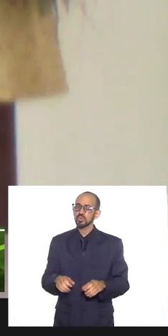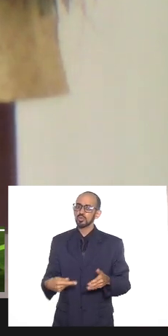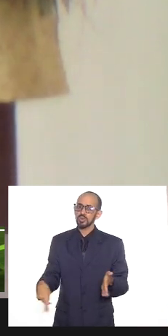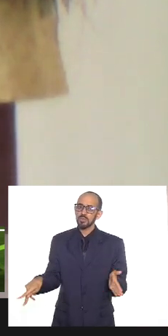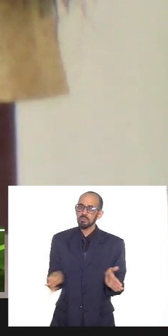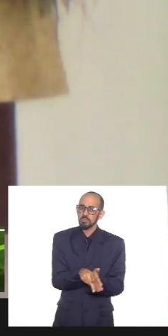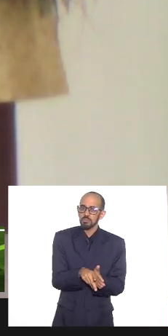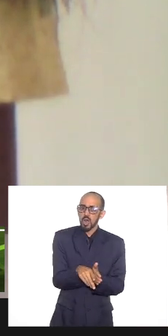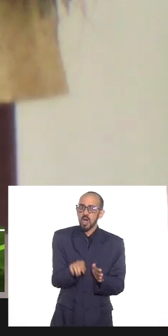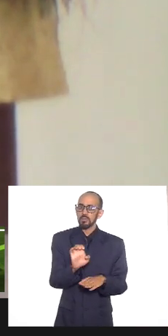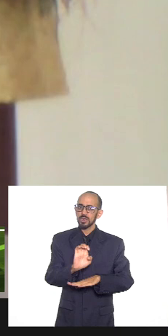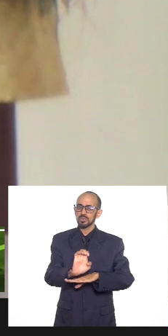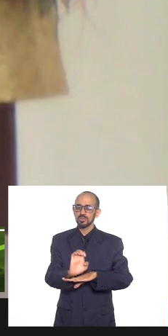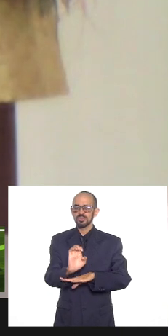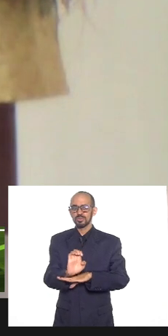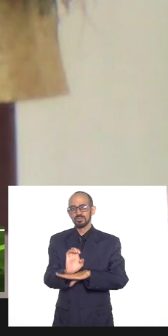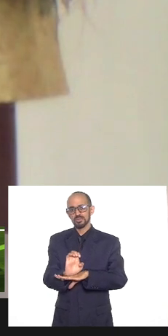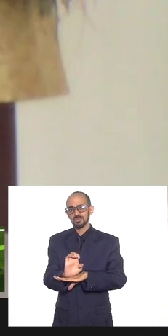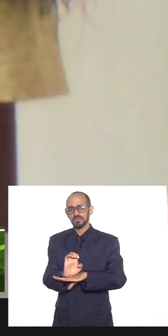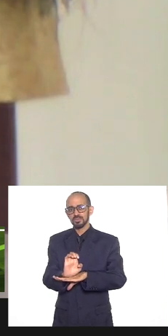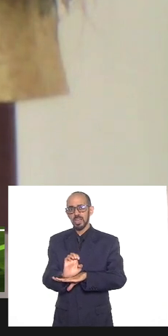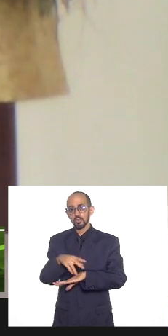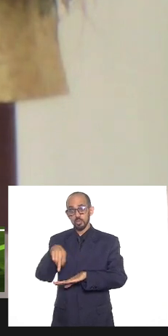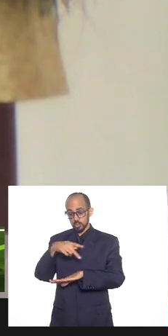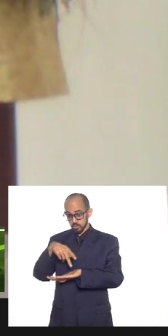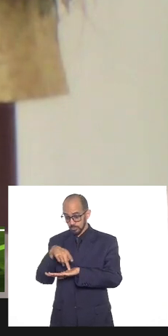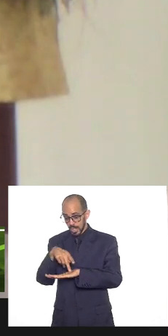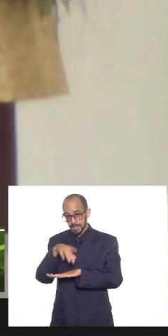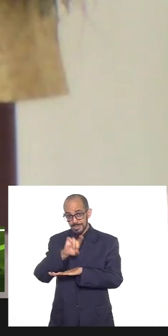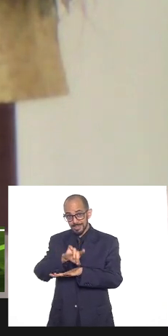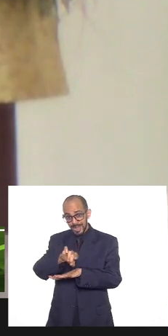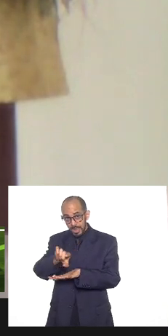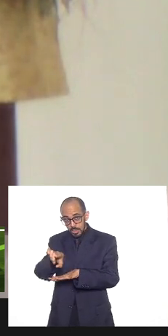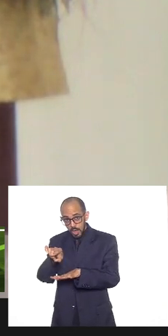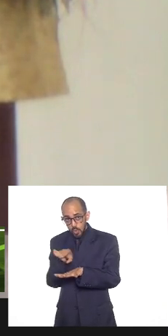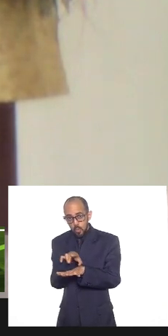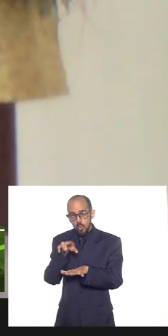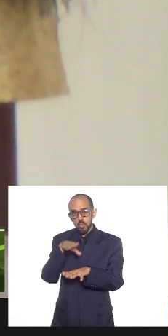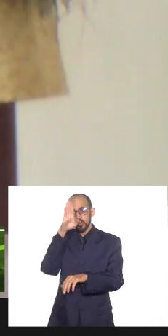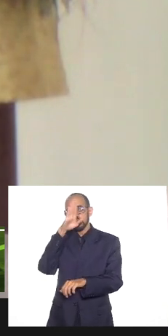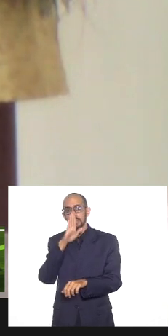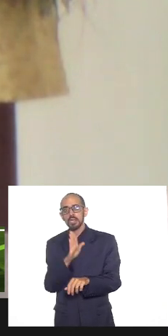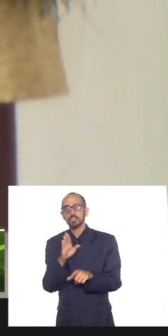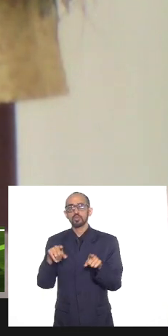do Estado-nação, da sociedade brasileira,